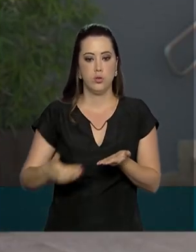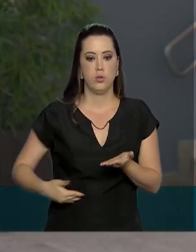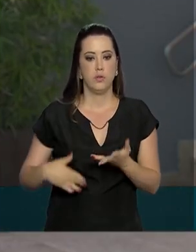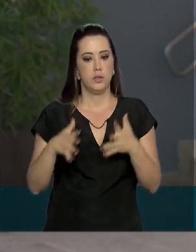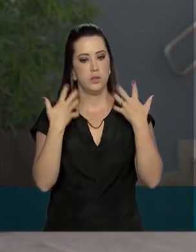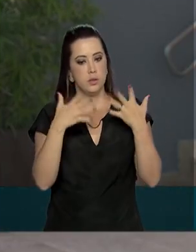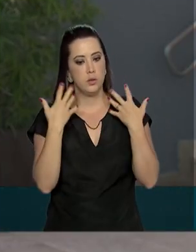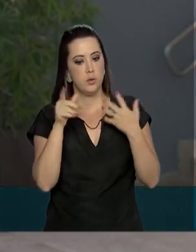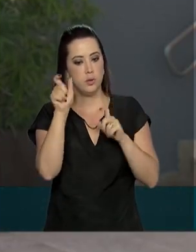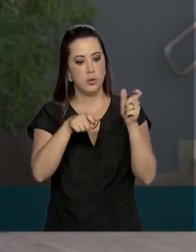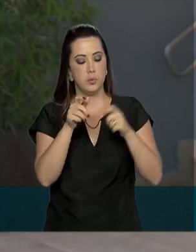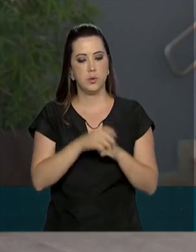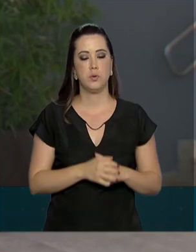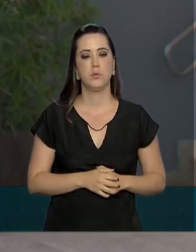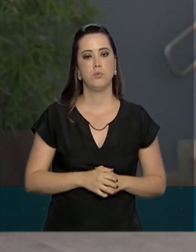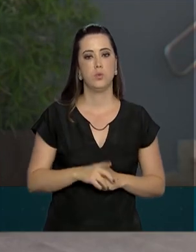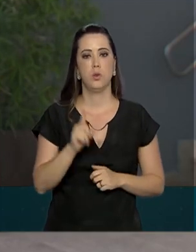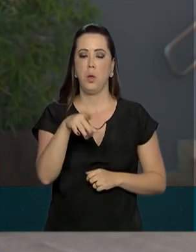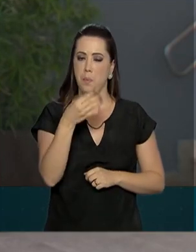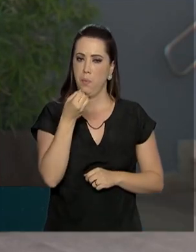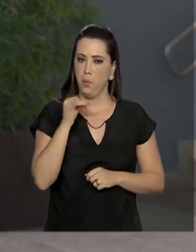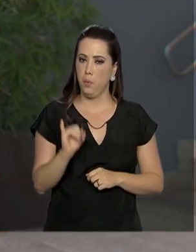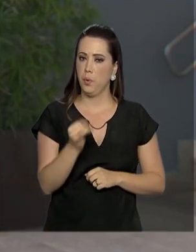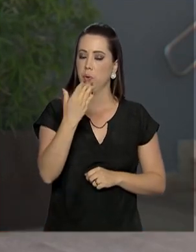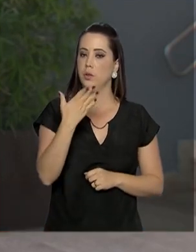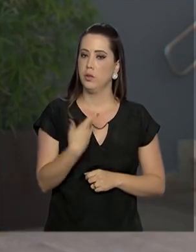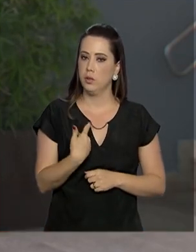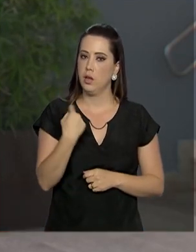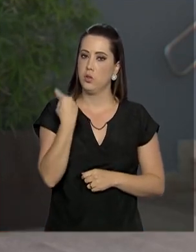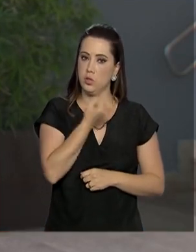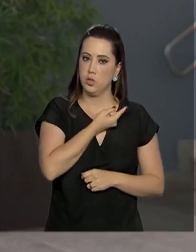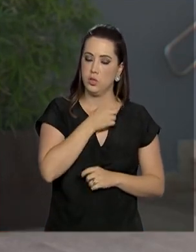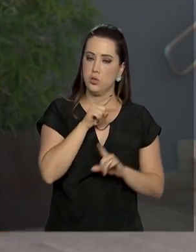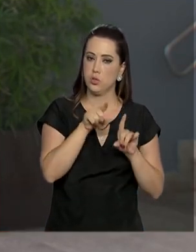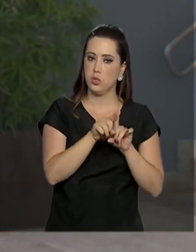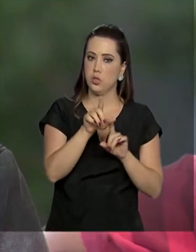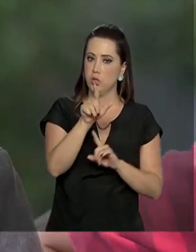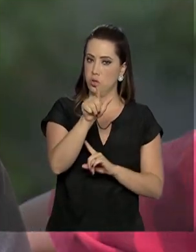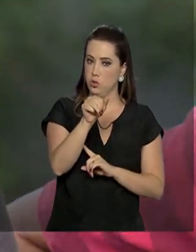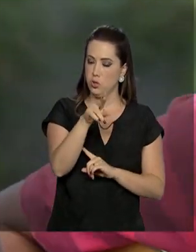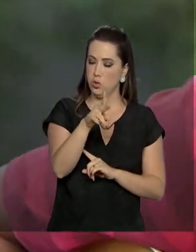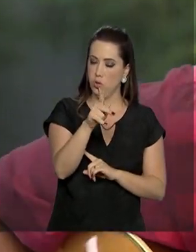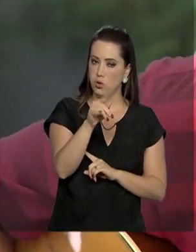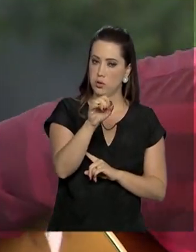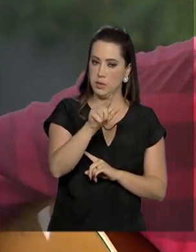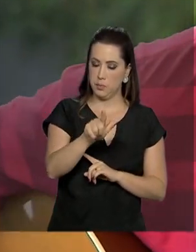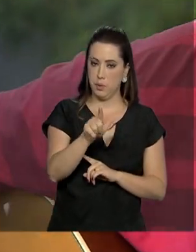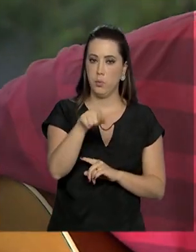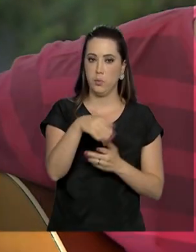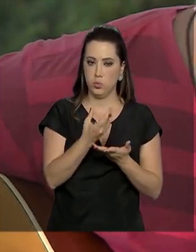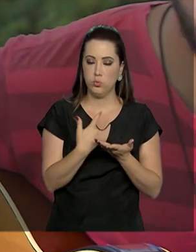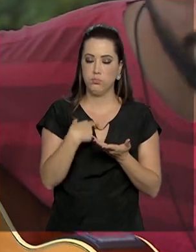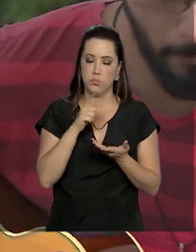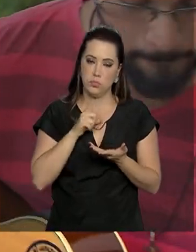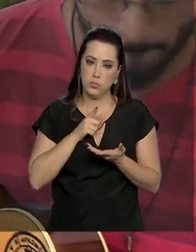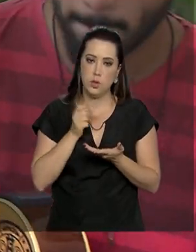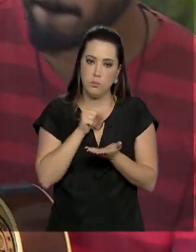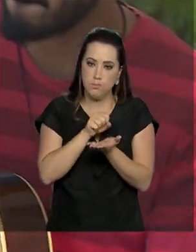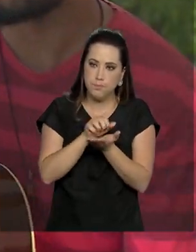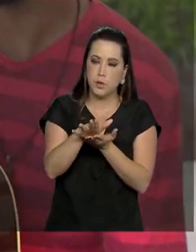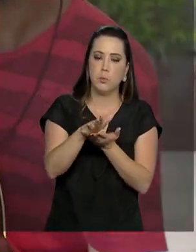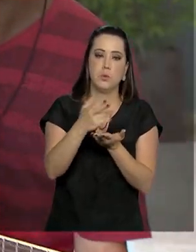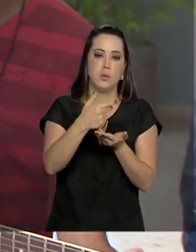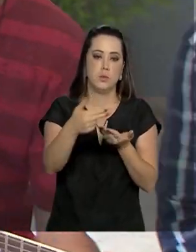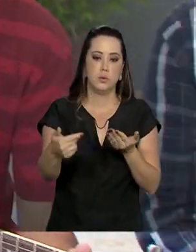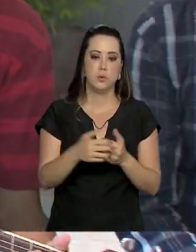aí, a galera do meu gospel, para lançar material de qualidade. A oportunidade que a banda estava esperando